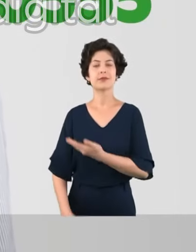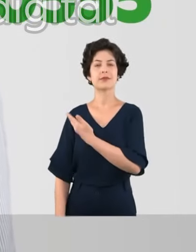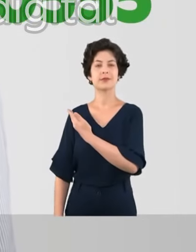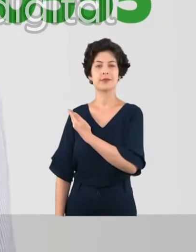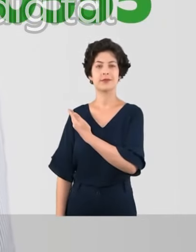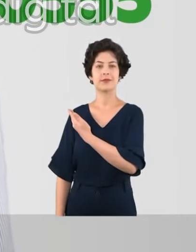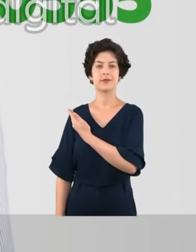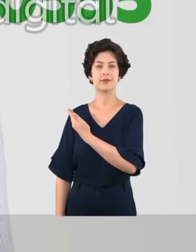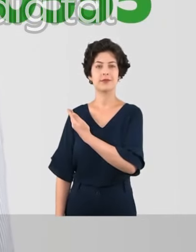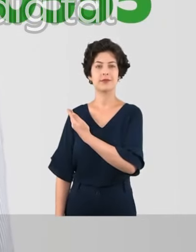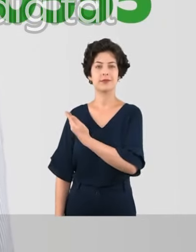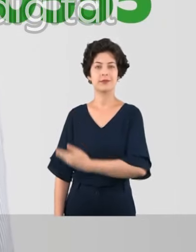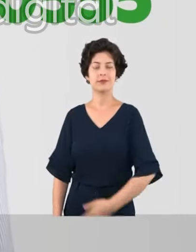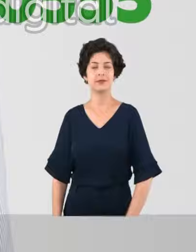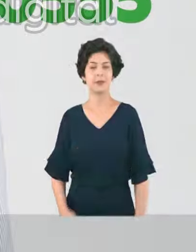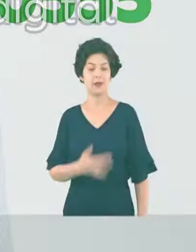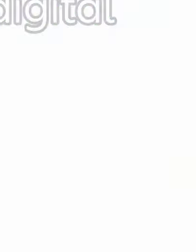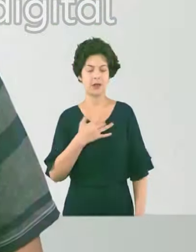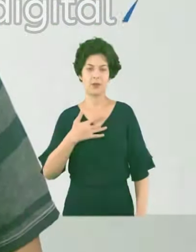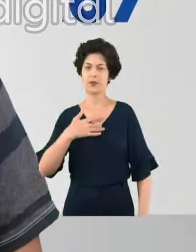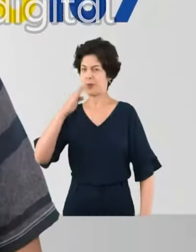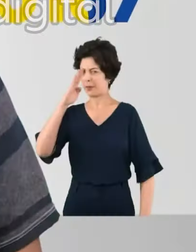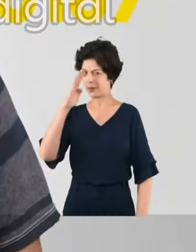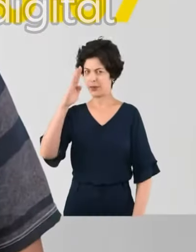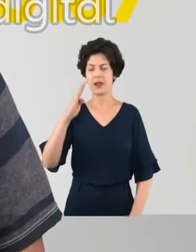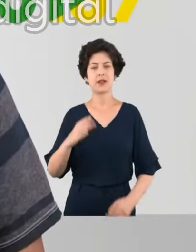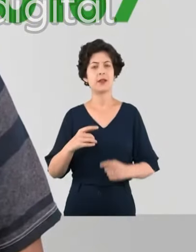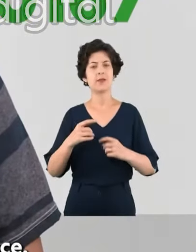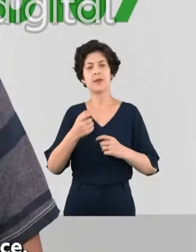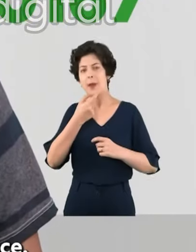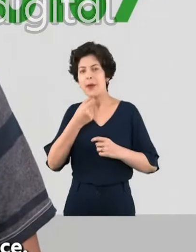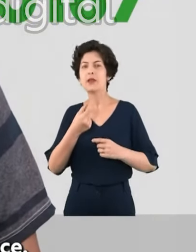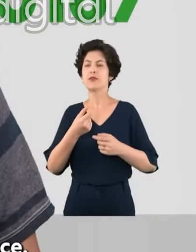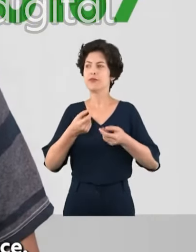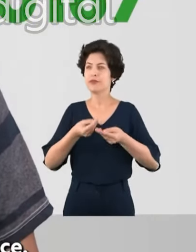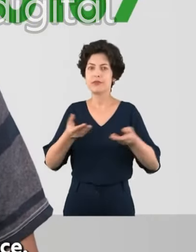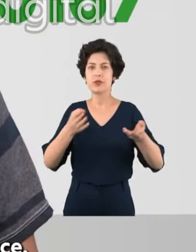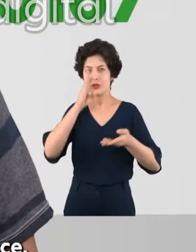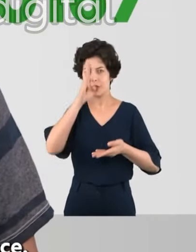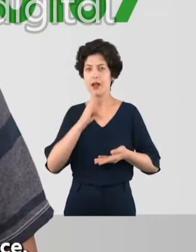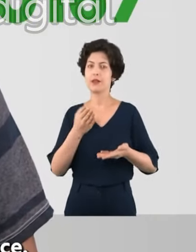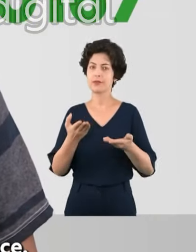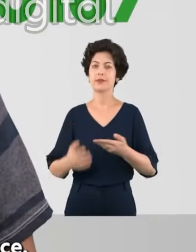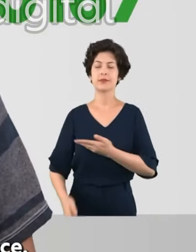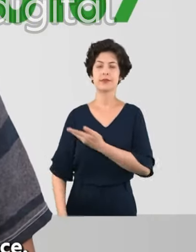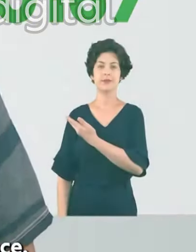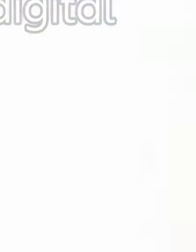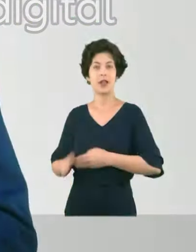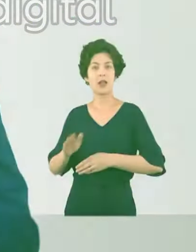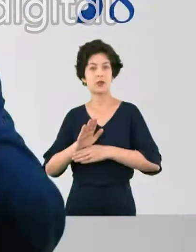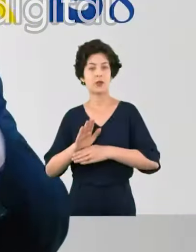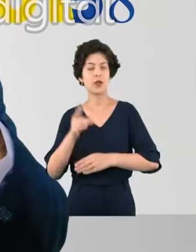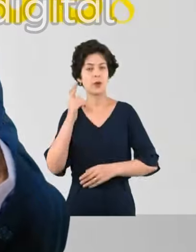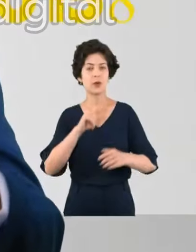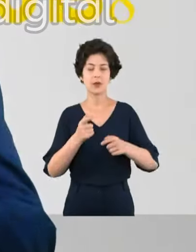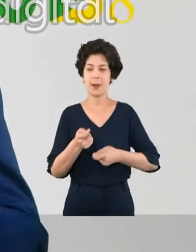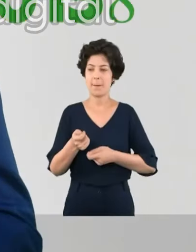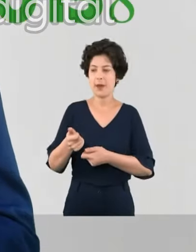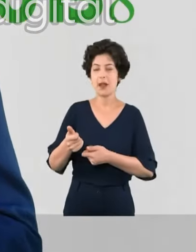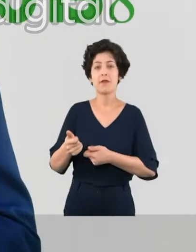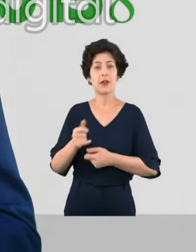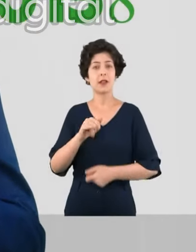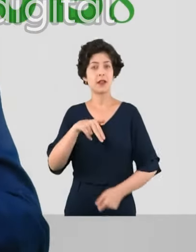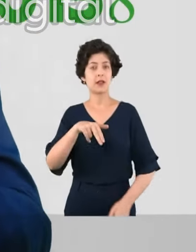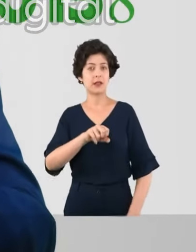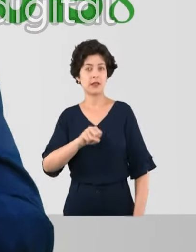Doutor Valmir Higueira, vinte e cinco, cinco, cinco. Saúde em primeiro lugar. Medicamento gratuito, porque você merece. Para te ajudar a conseguir